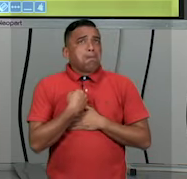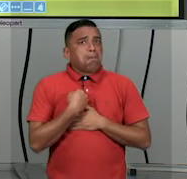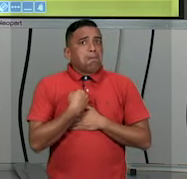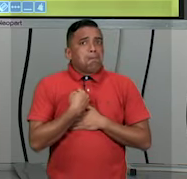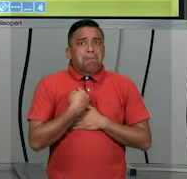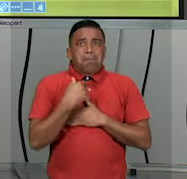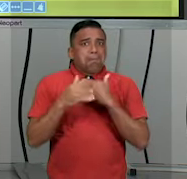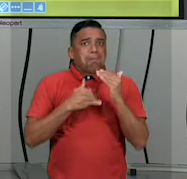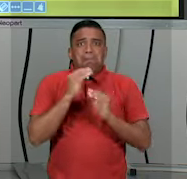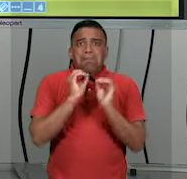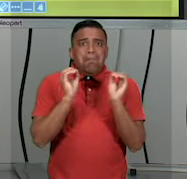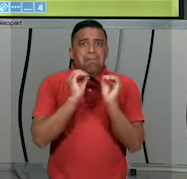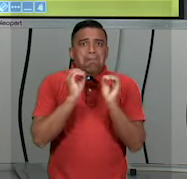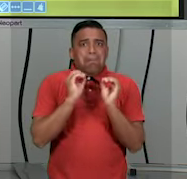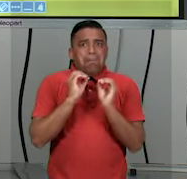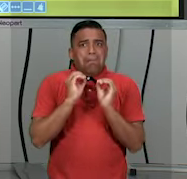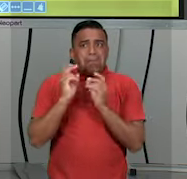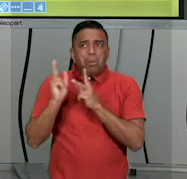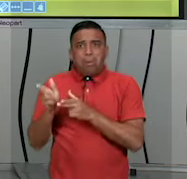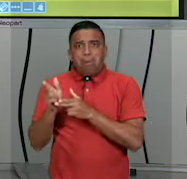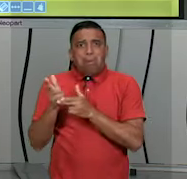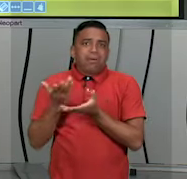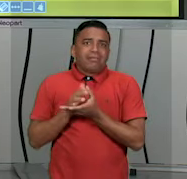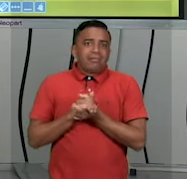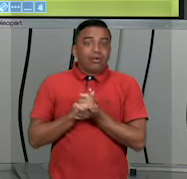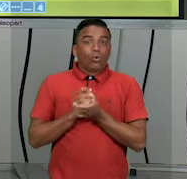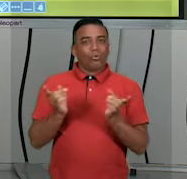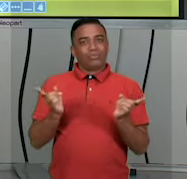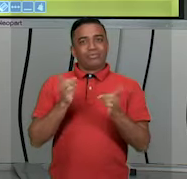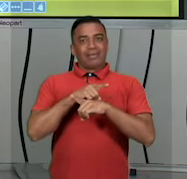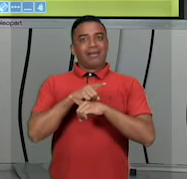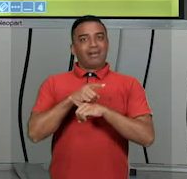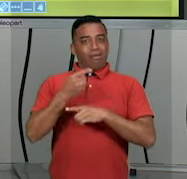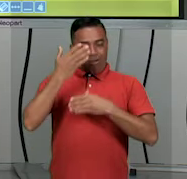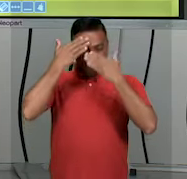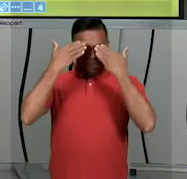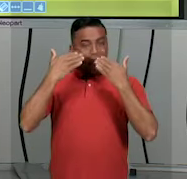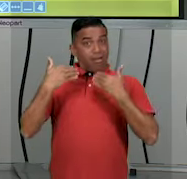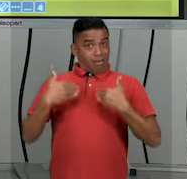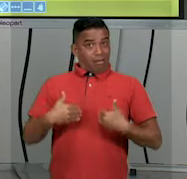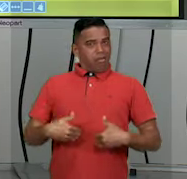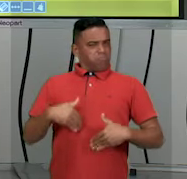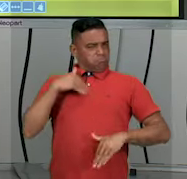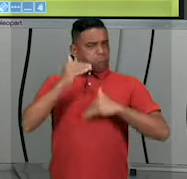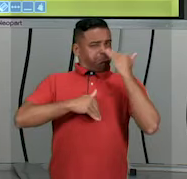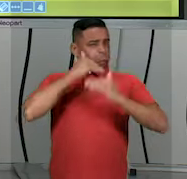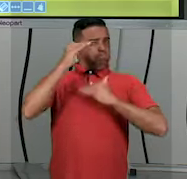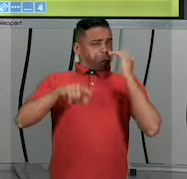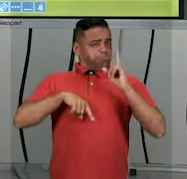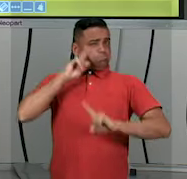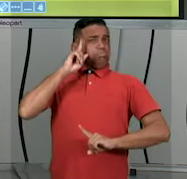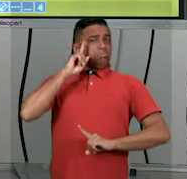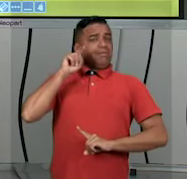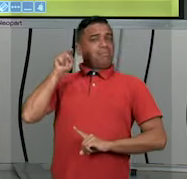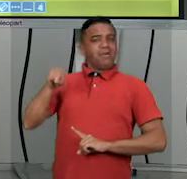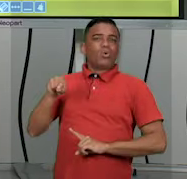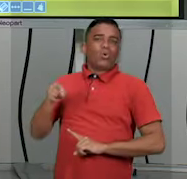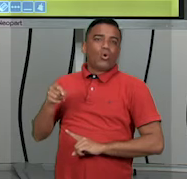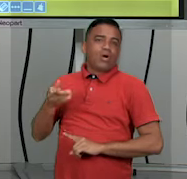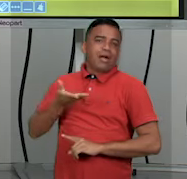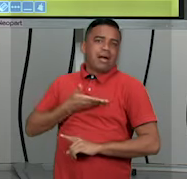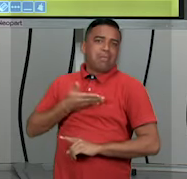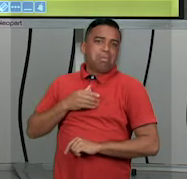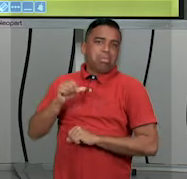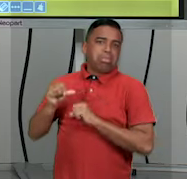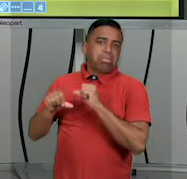porque eu não estou me desenvolvendo igual. Ou ao contrário, eu vejo que o meu coleguinha ainda não está desenvolvendo e eu